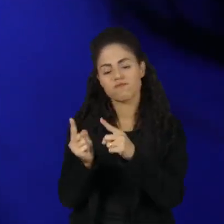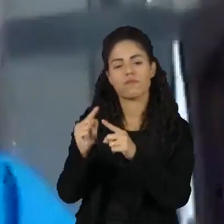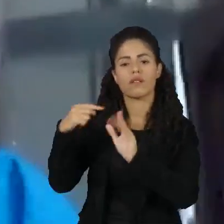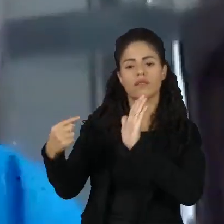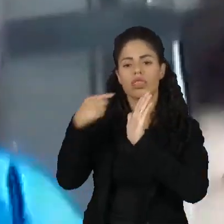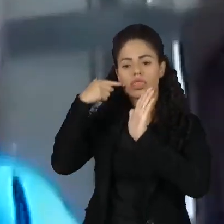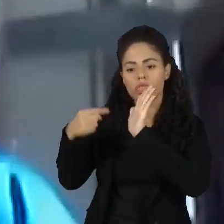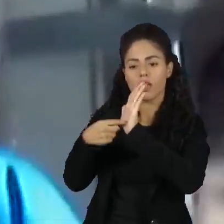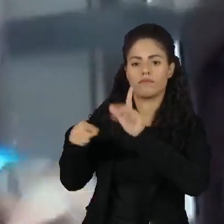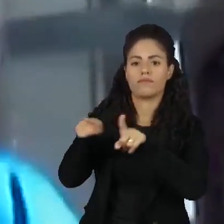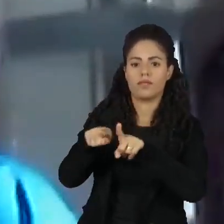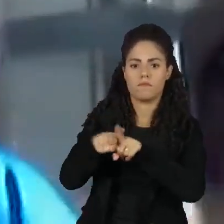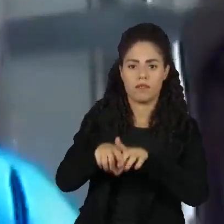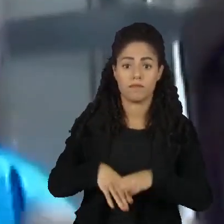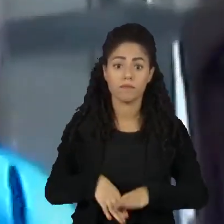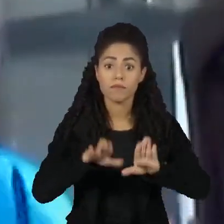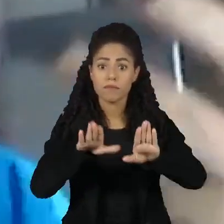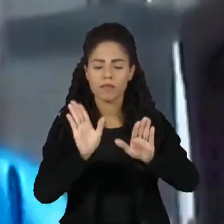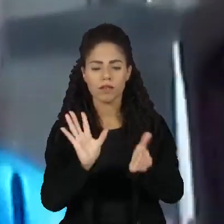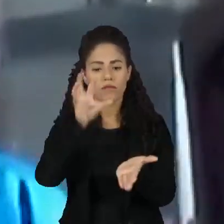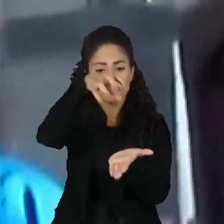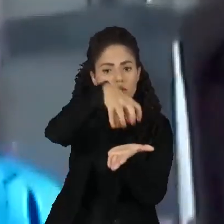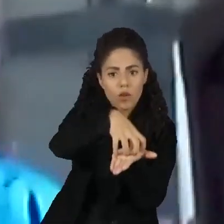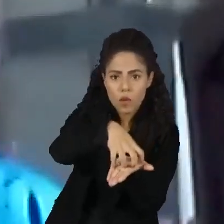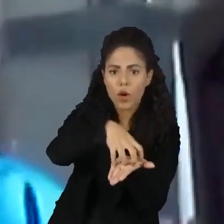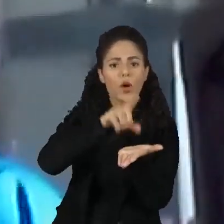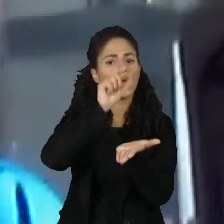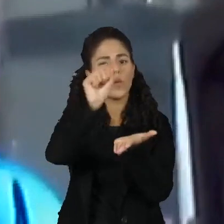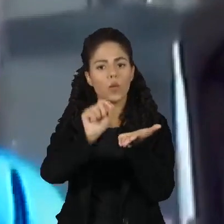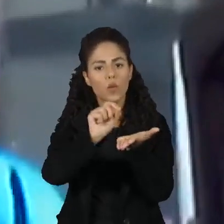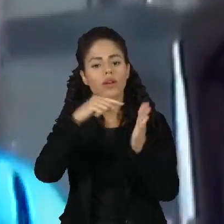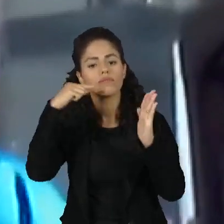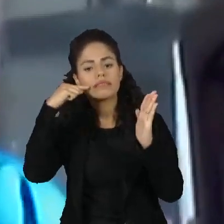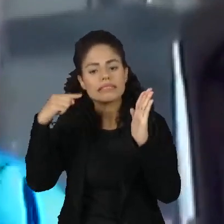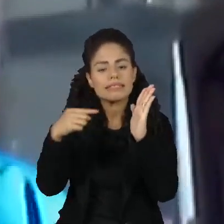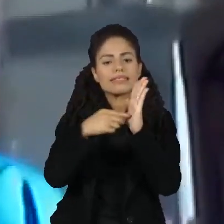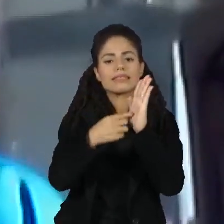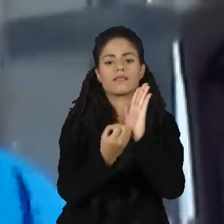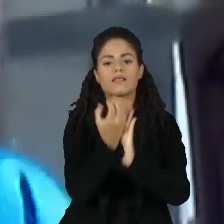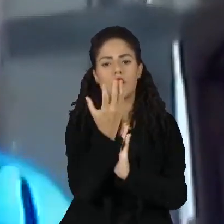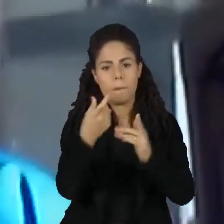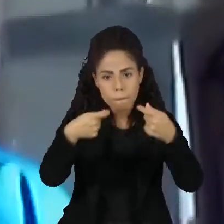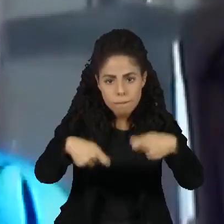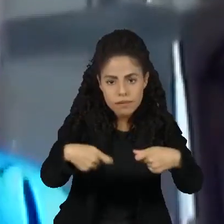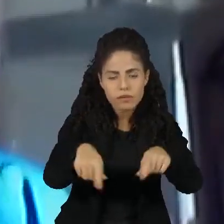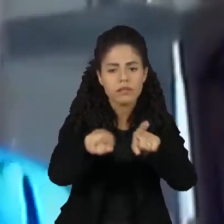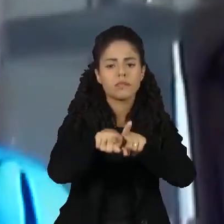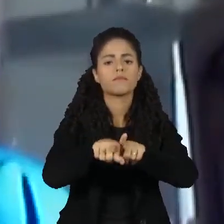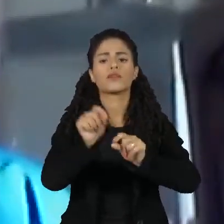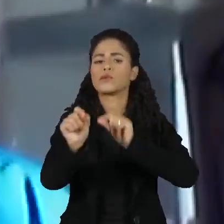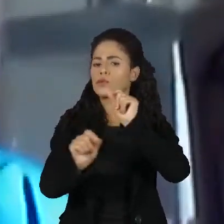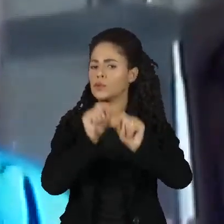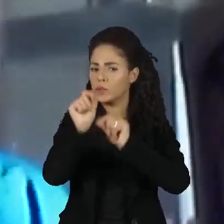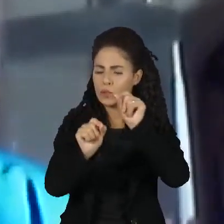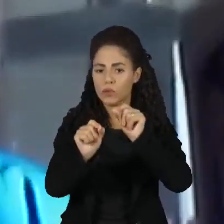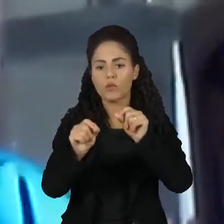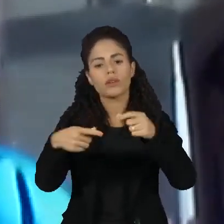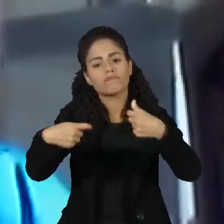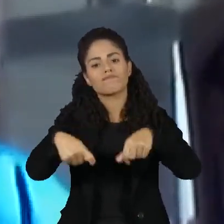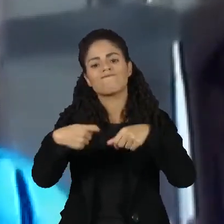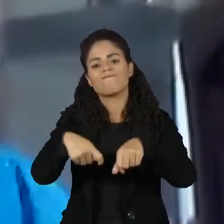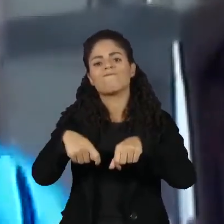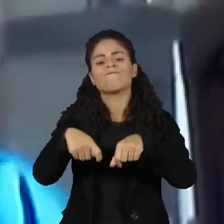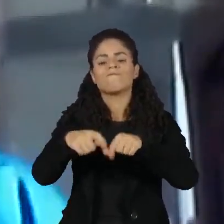trabalham. A instituição precisa criar canais de denúncias e, sobretudo, é necessário também que